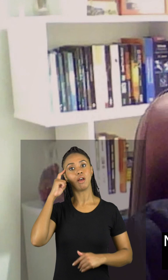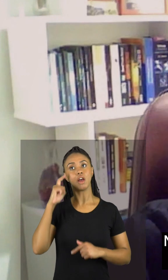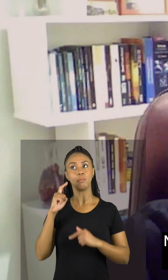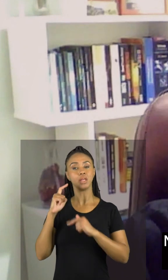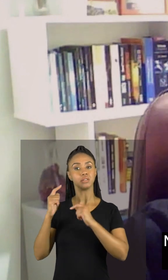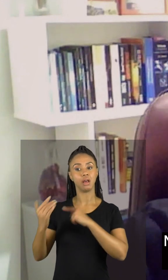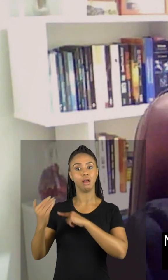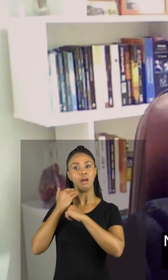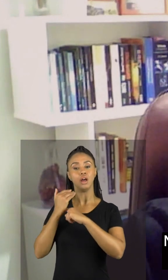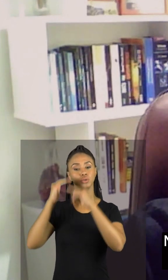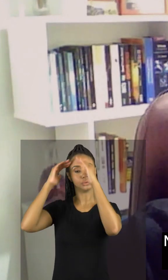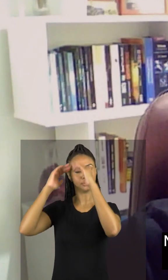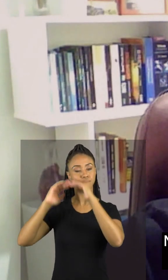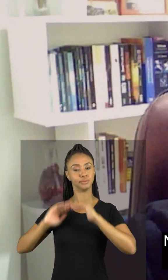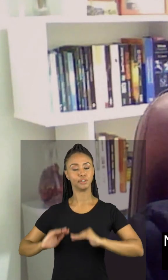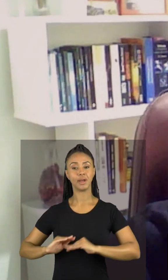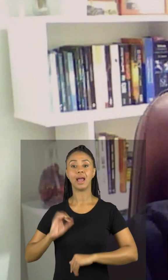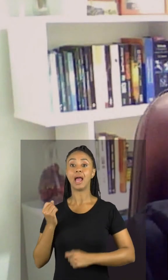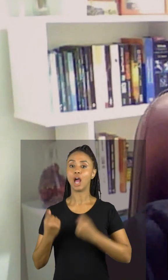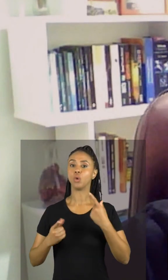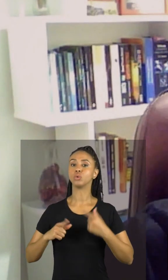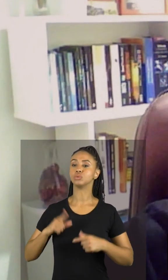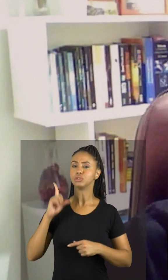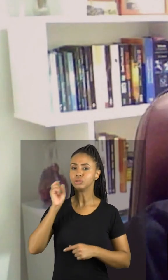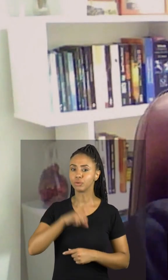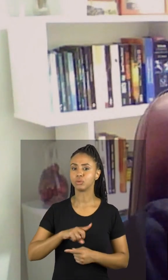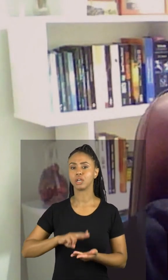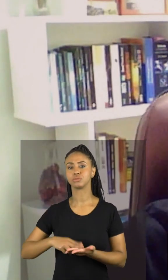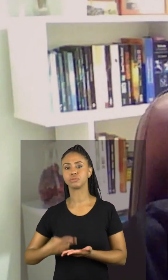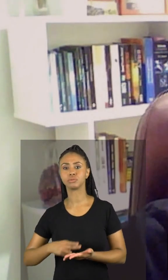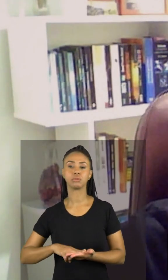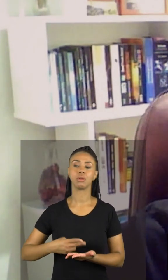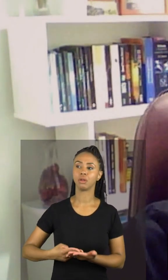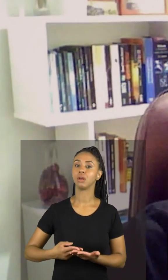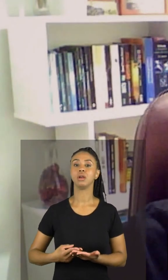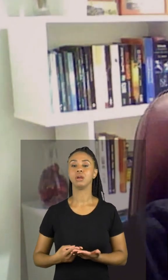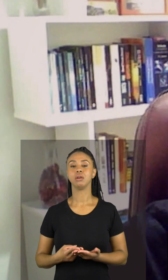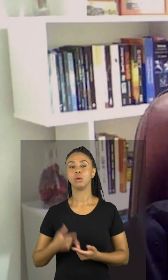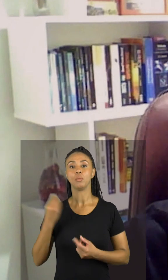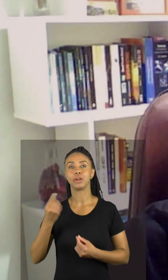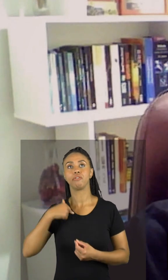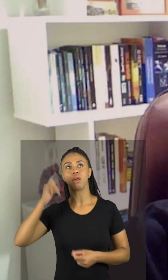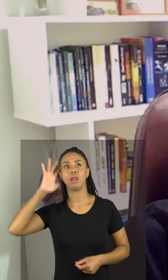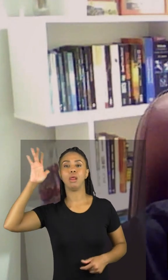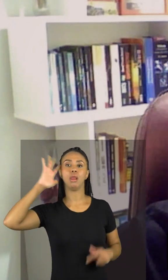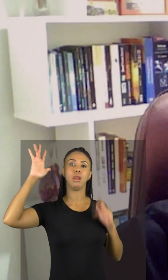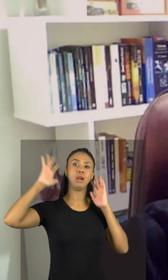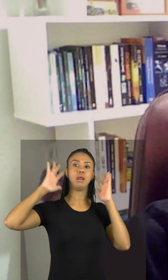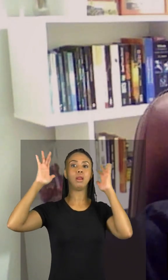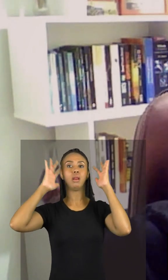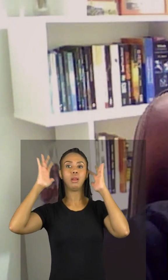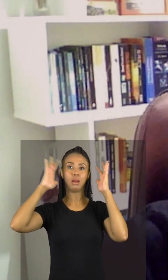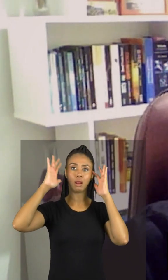aí algumas pessoas que têm dificuldade para pegar no sono por conta dos diversos pensamentos preocupações